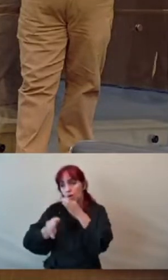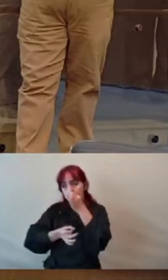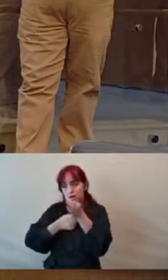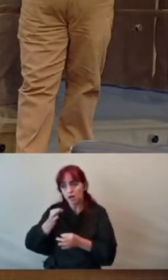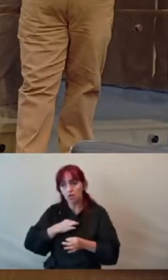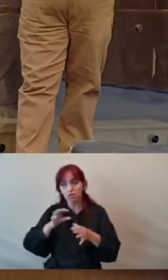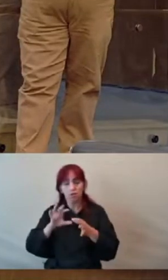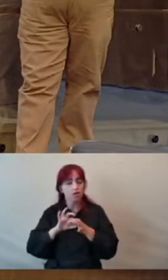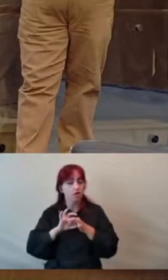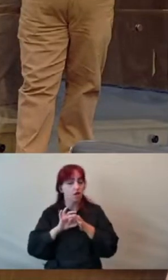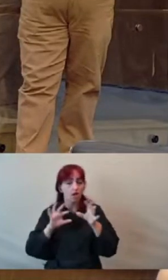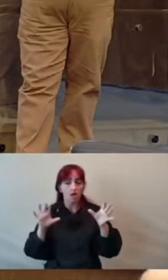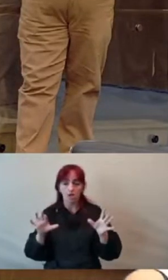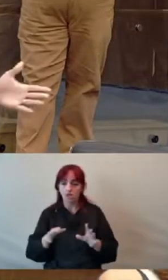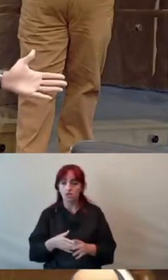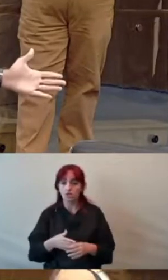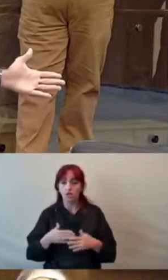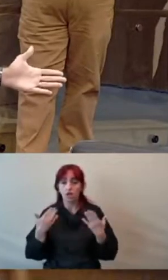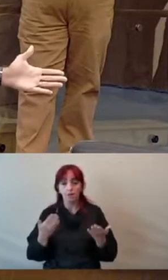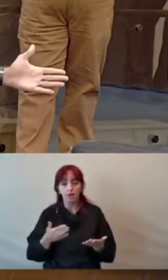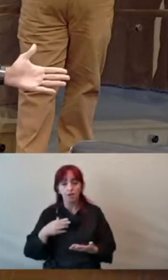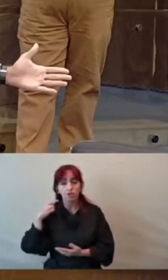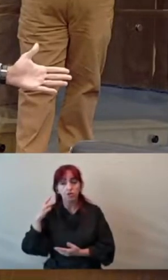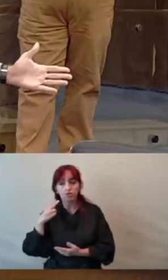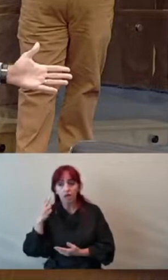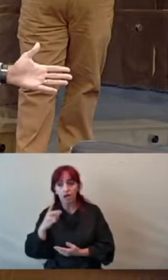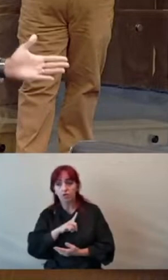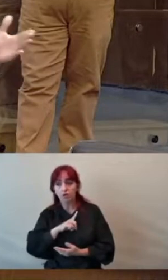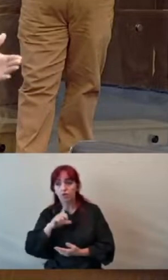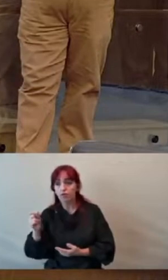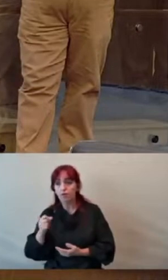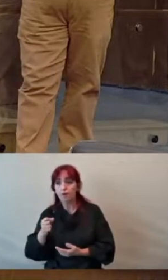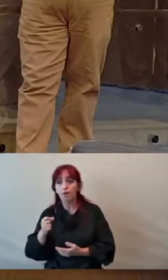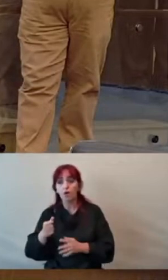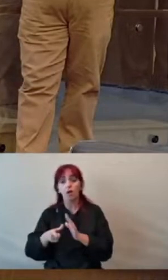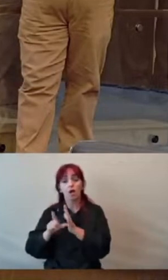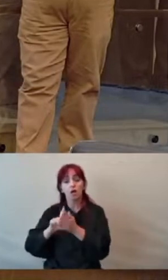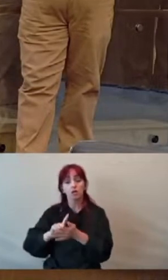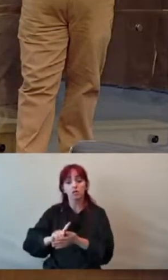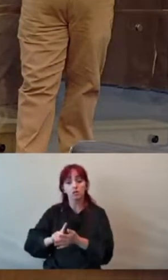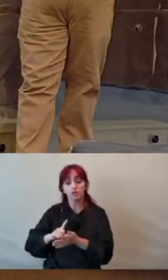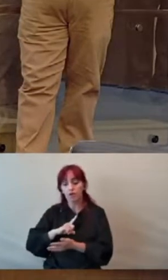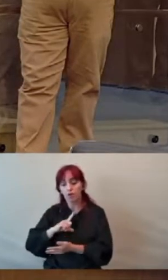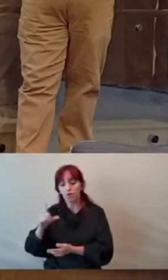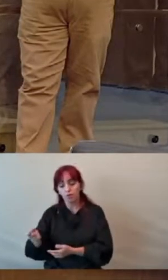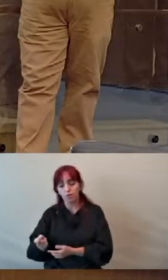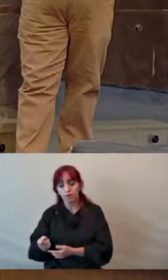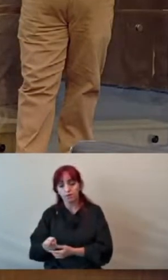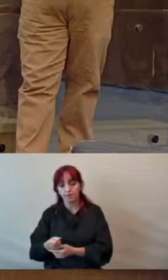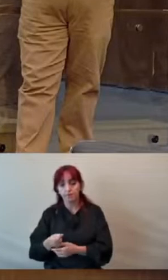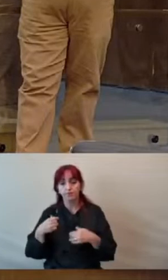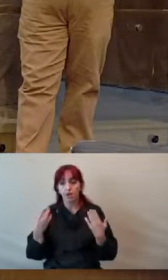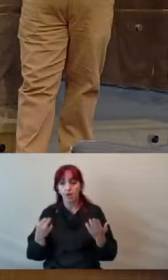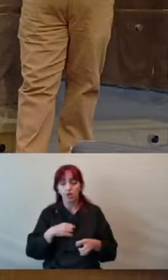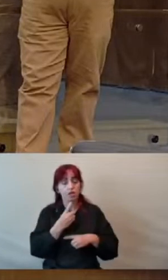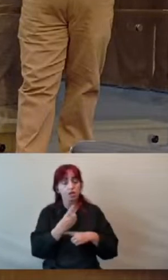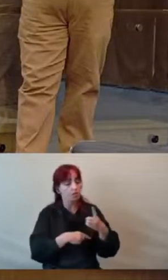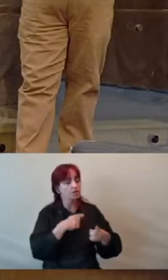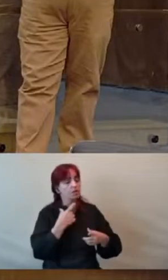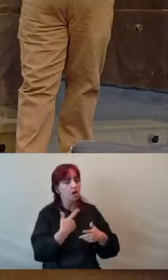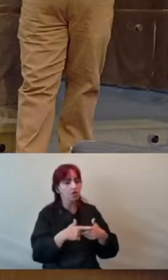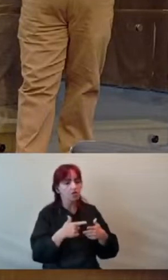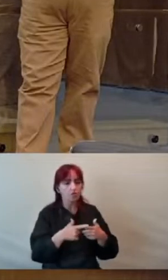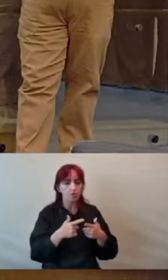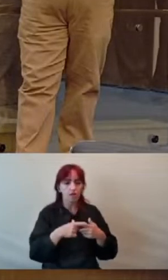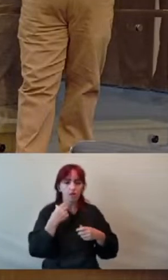franqueada, mas ele mesmo disse que foi embora antes. Agora, quando a coisa esquentou e alguns questionamentos foram